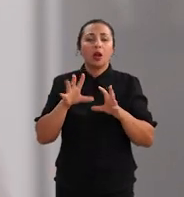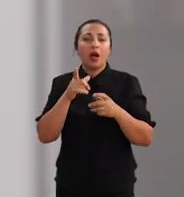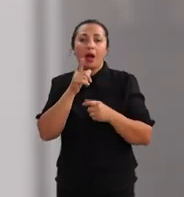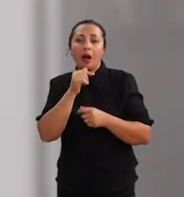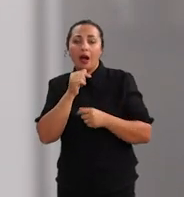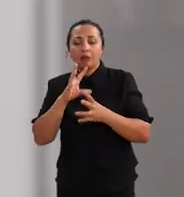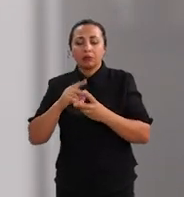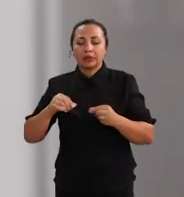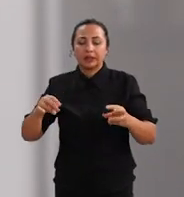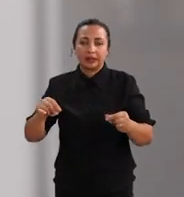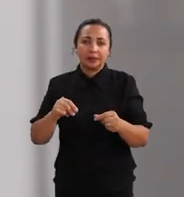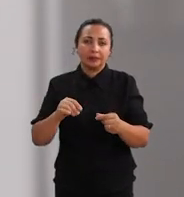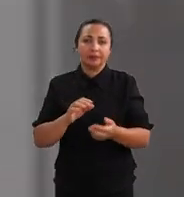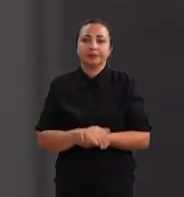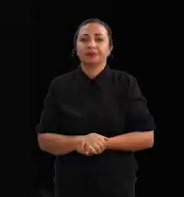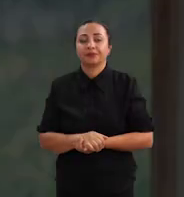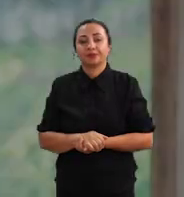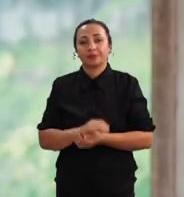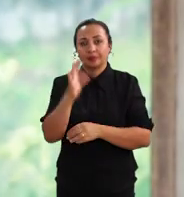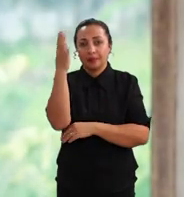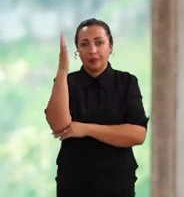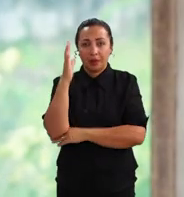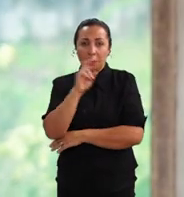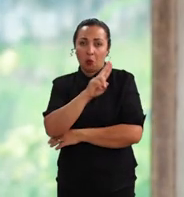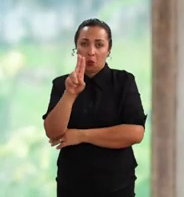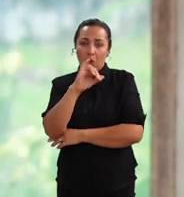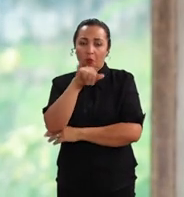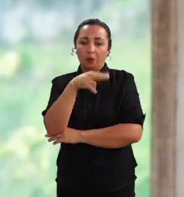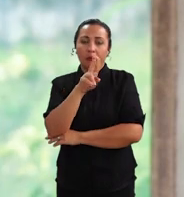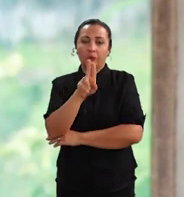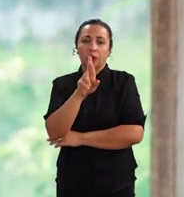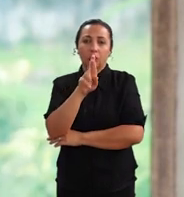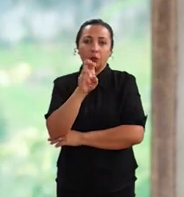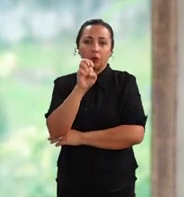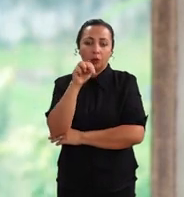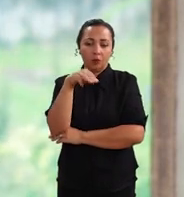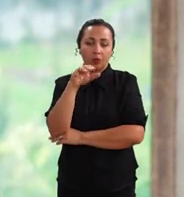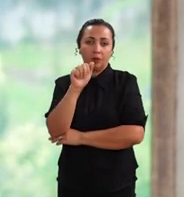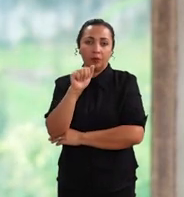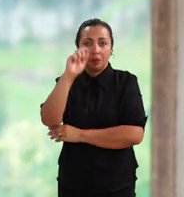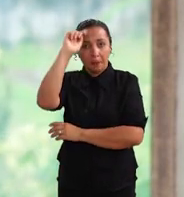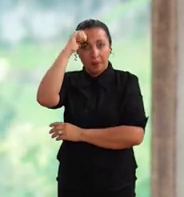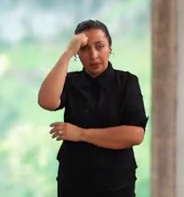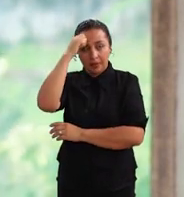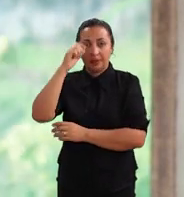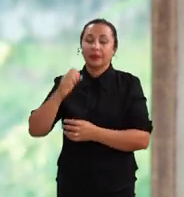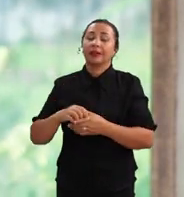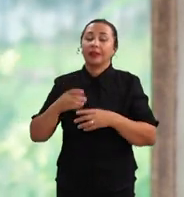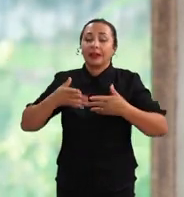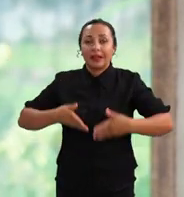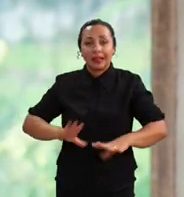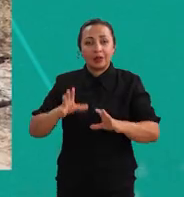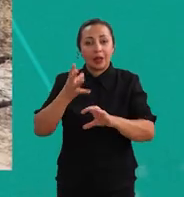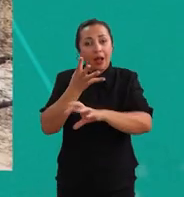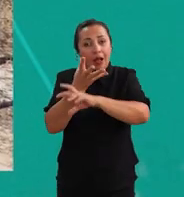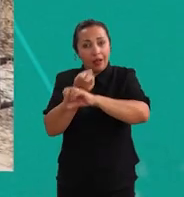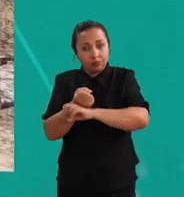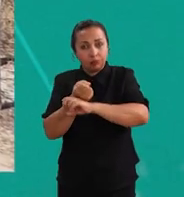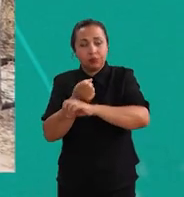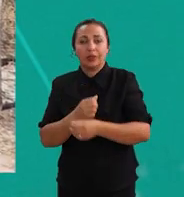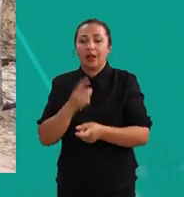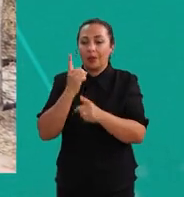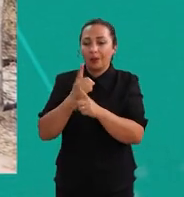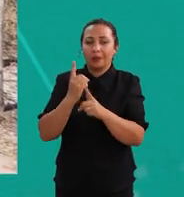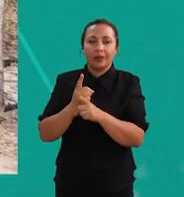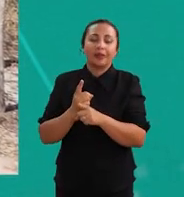ele melhora as condições do solo. A planta, no caso, é a jurema preta. É uma planta nativa da Caatinga. É